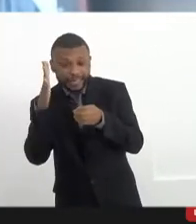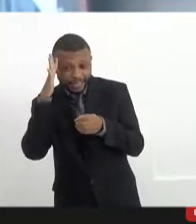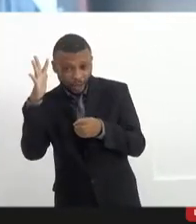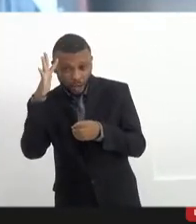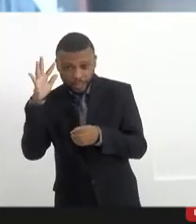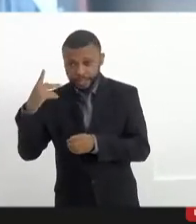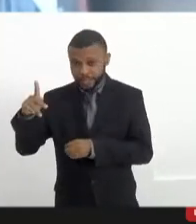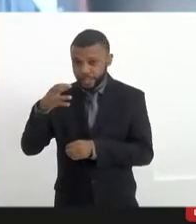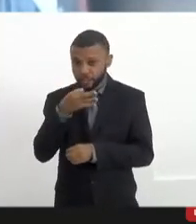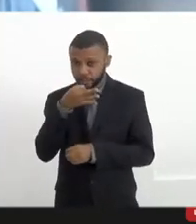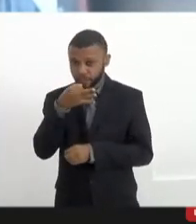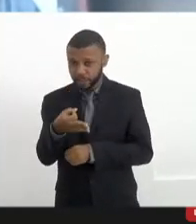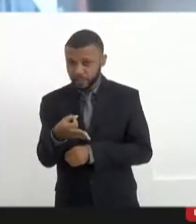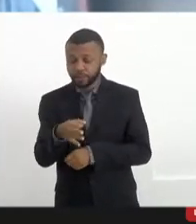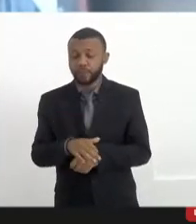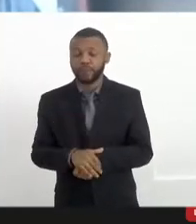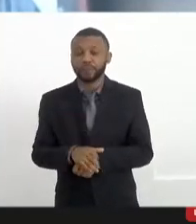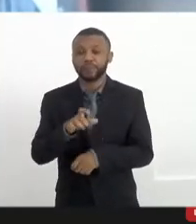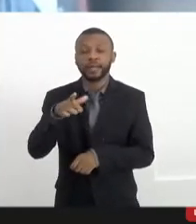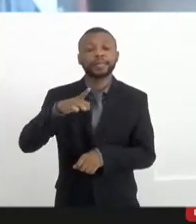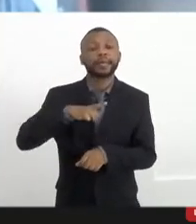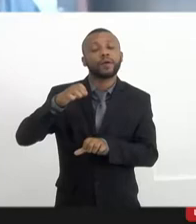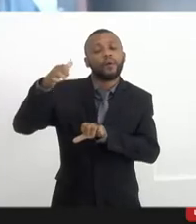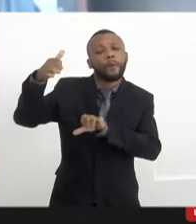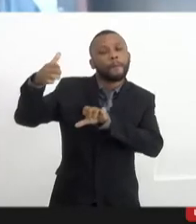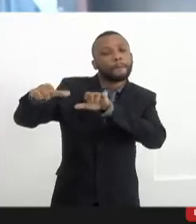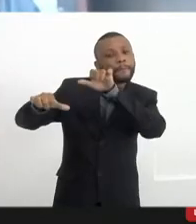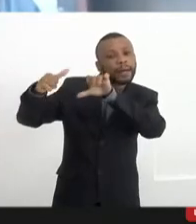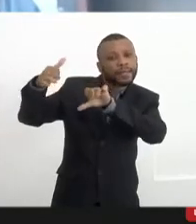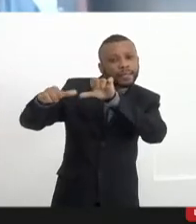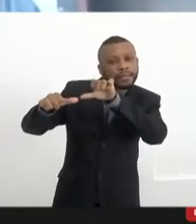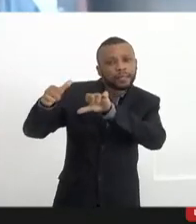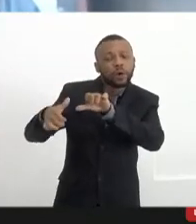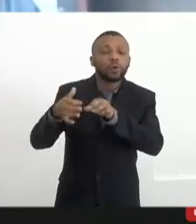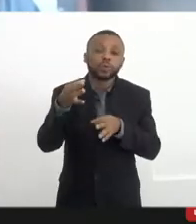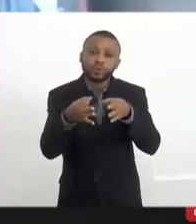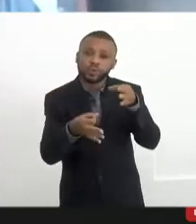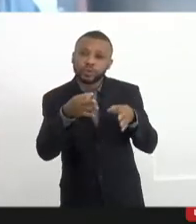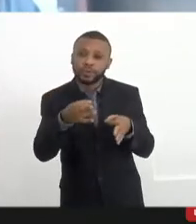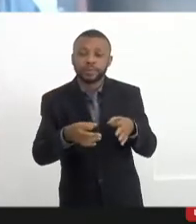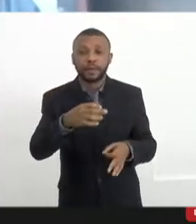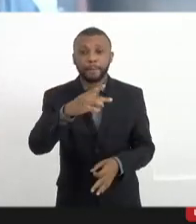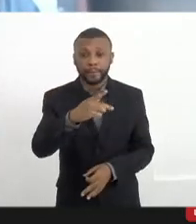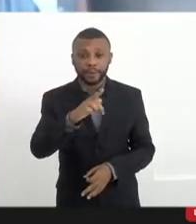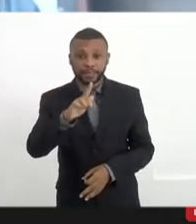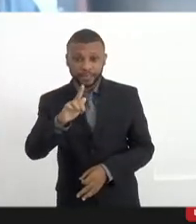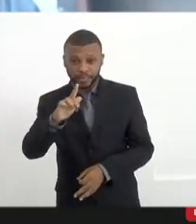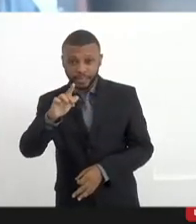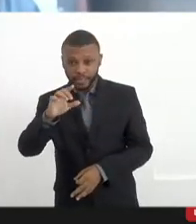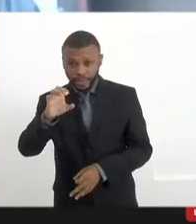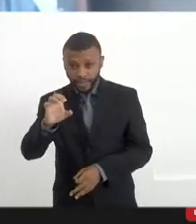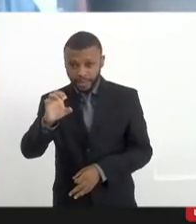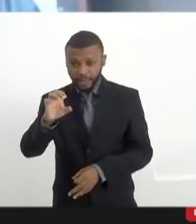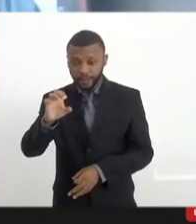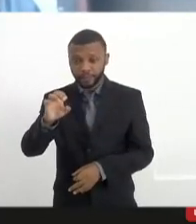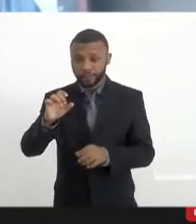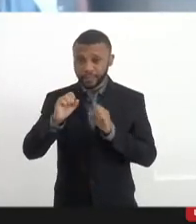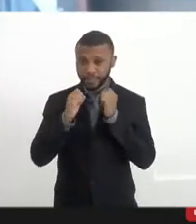parecer jurídico da Procuradoria-Geral da LERJ, que vê